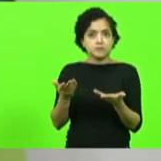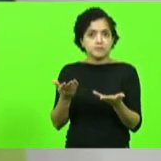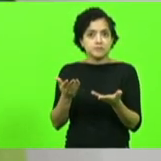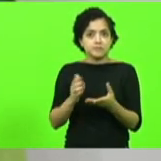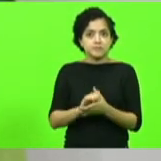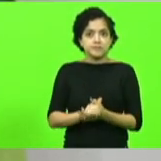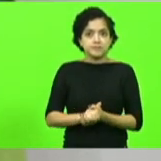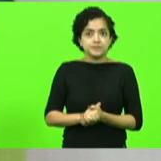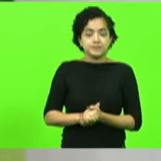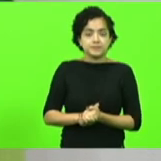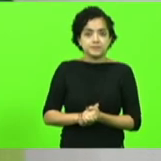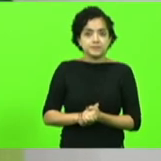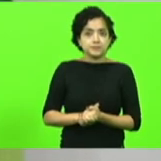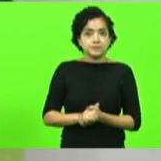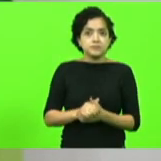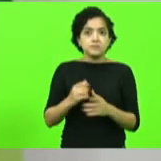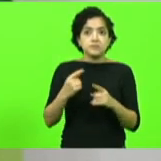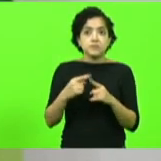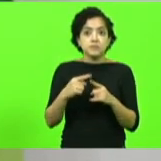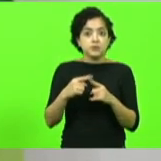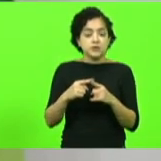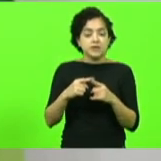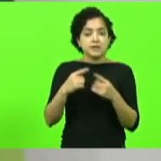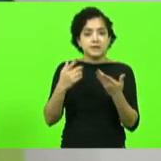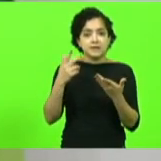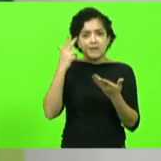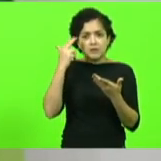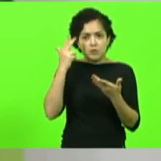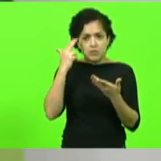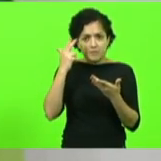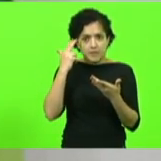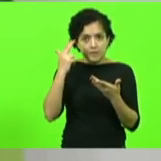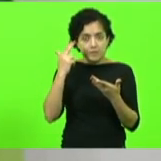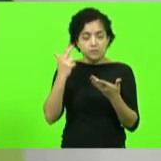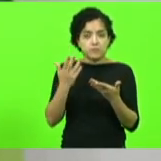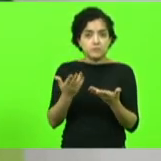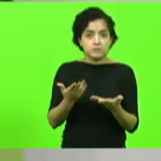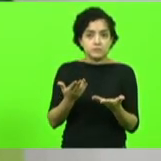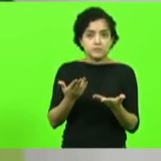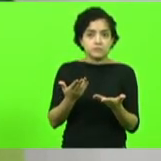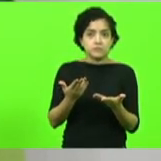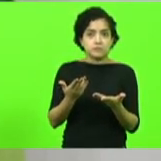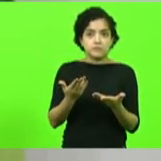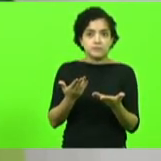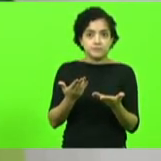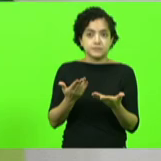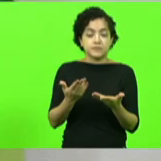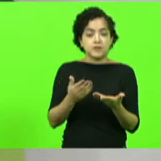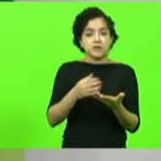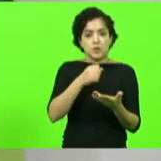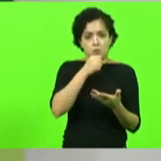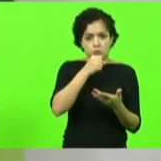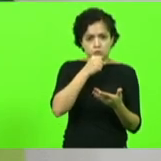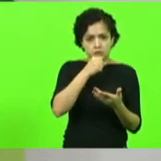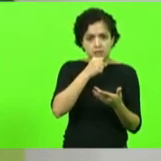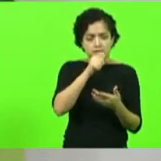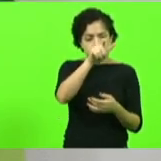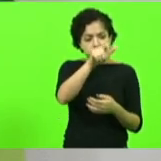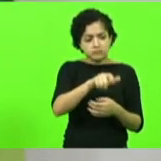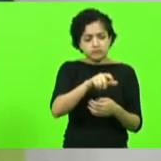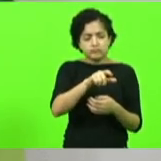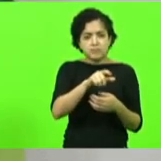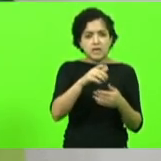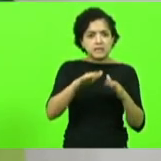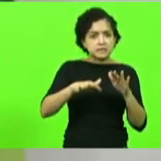apercebendo porque é normal normal que um jornalista se confunda